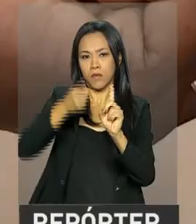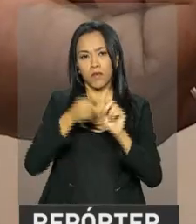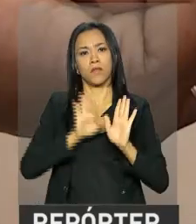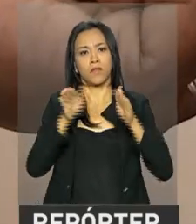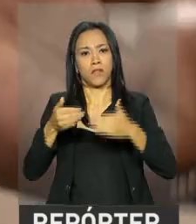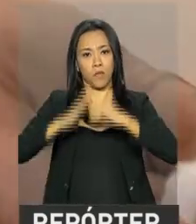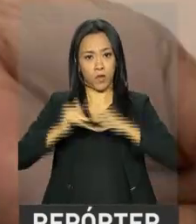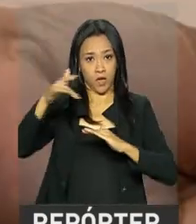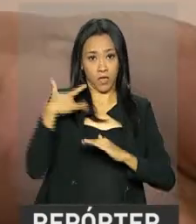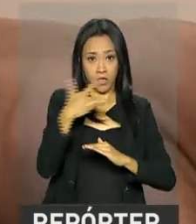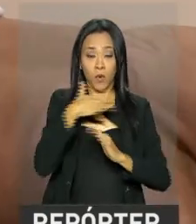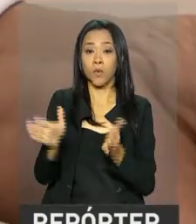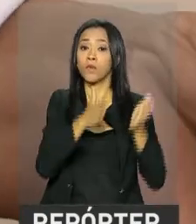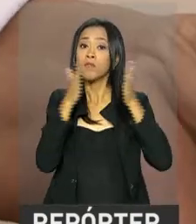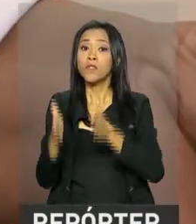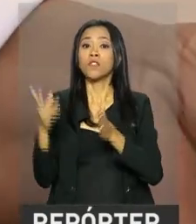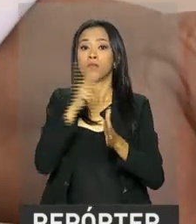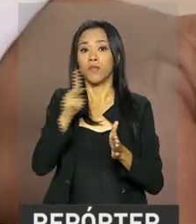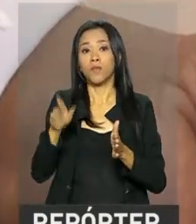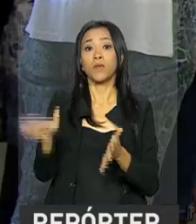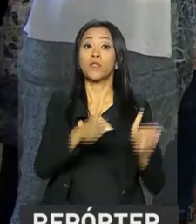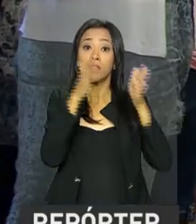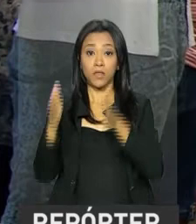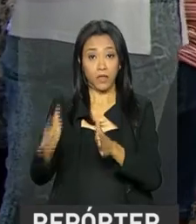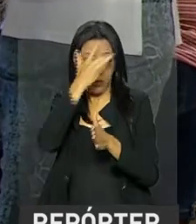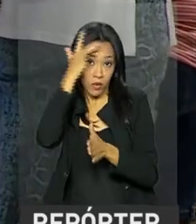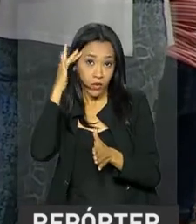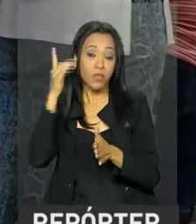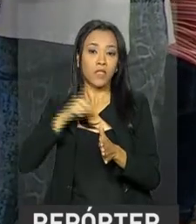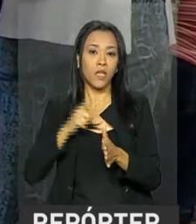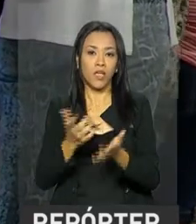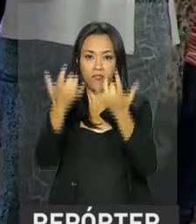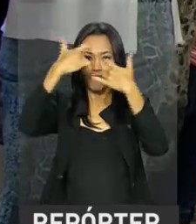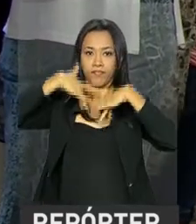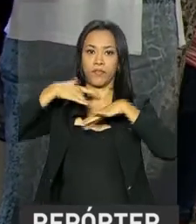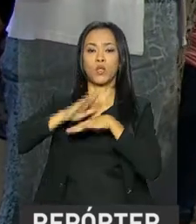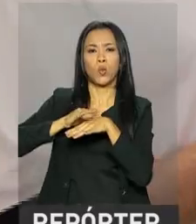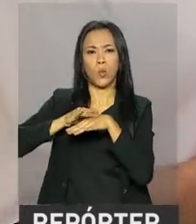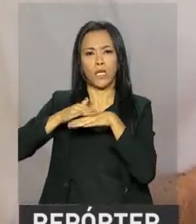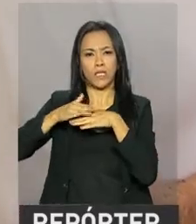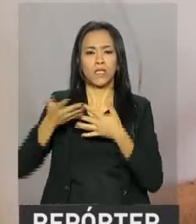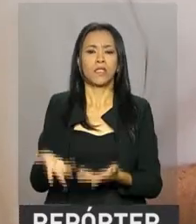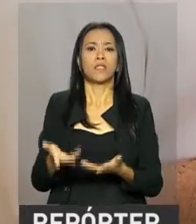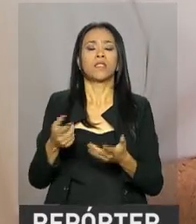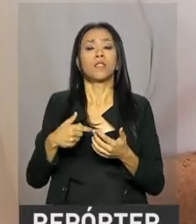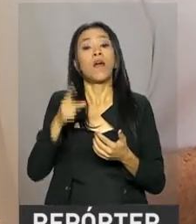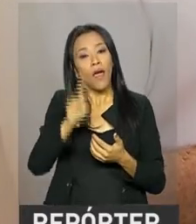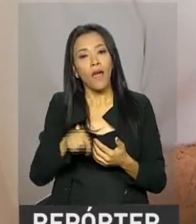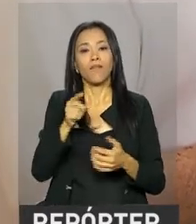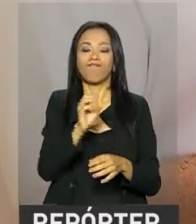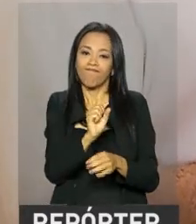profissionais da saúde, professores e pessoas com doenças crônicas. A medida vale enquanto durarem os